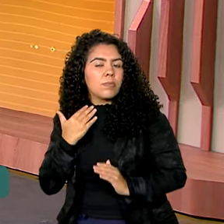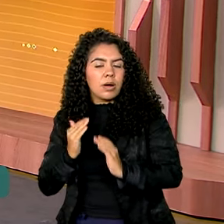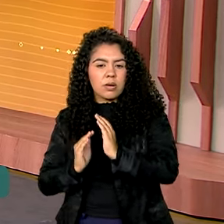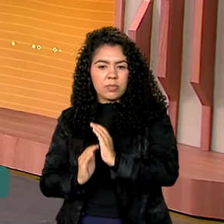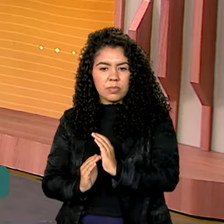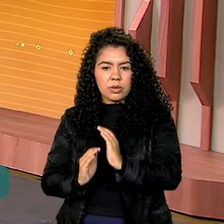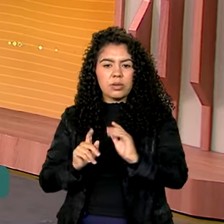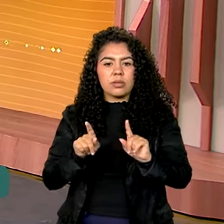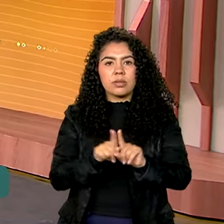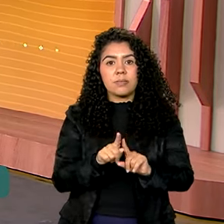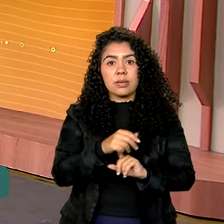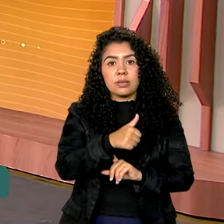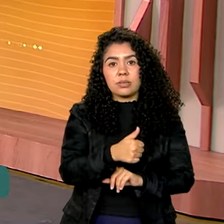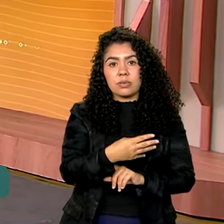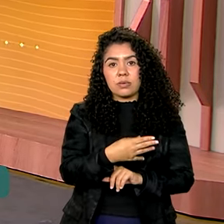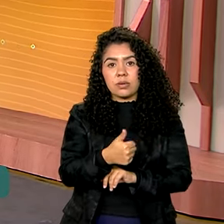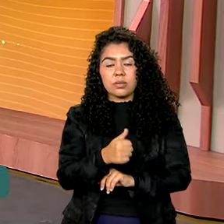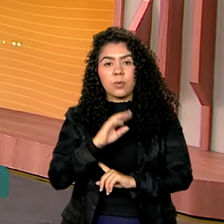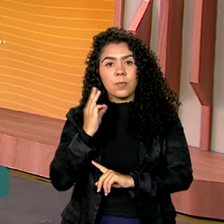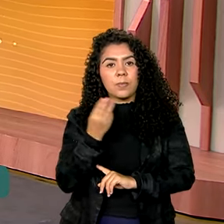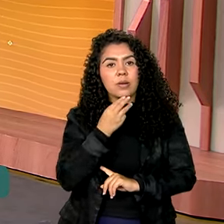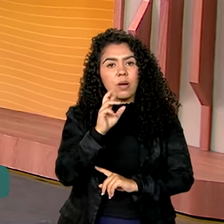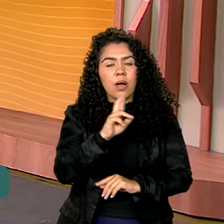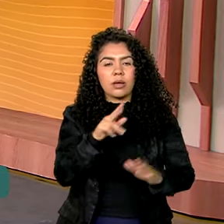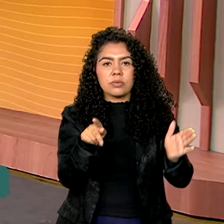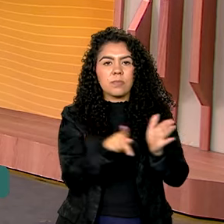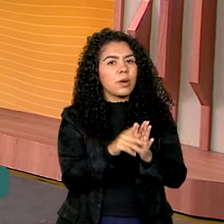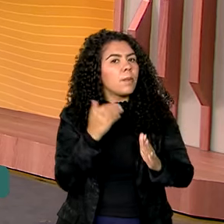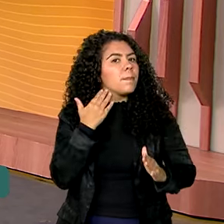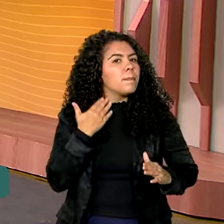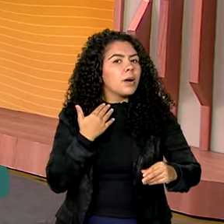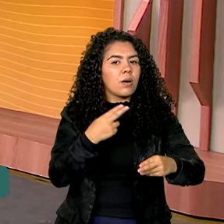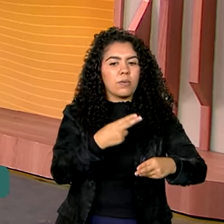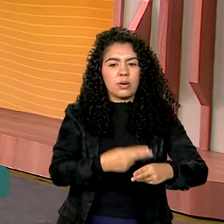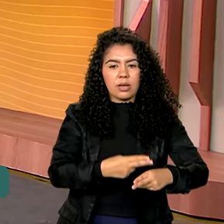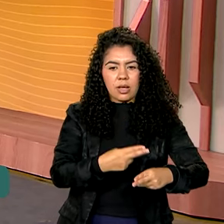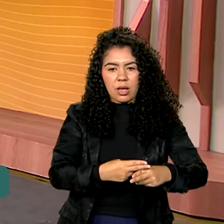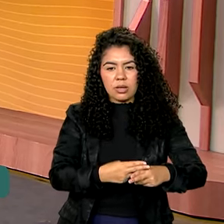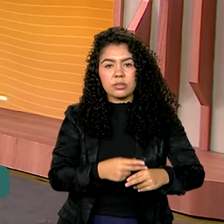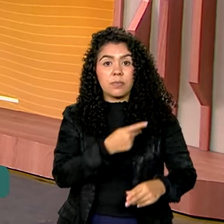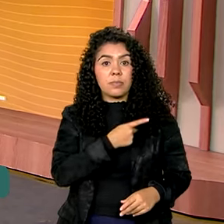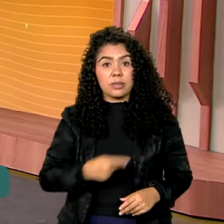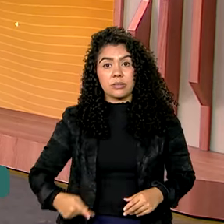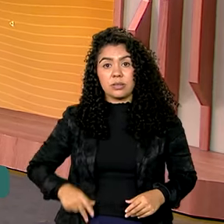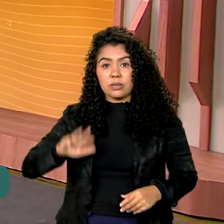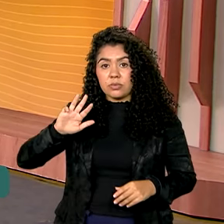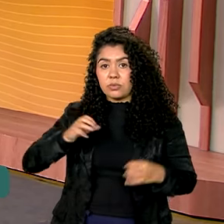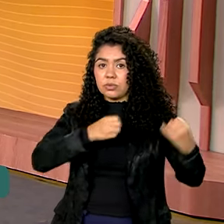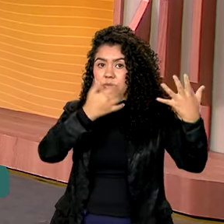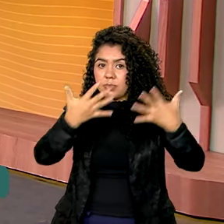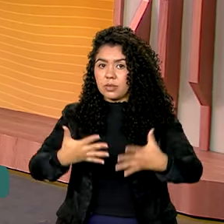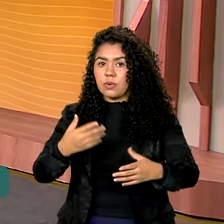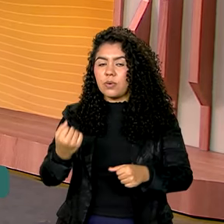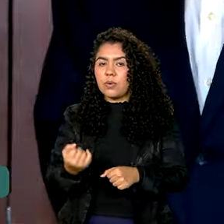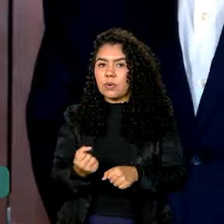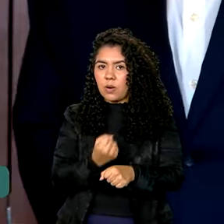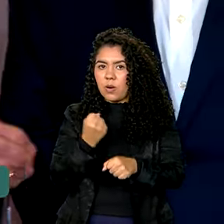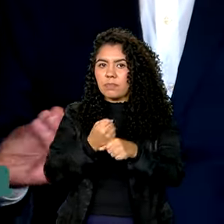141 milhões de reais da Caixa. O presidente falou sobre a importância dessas obras.